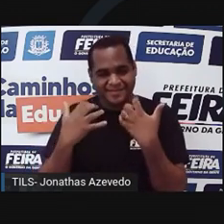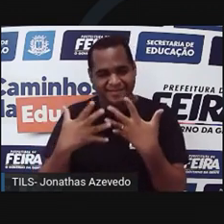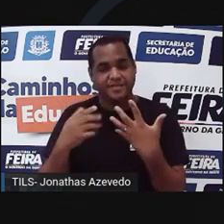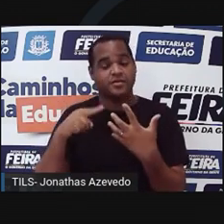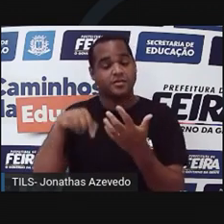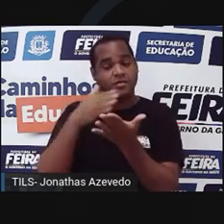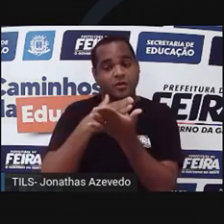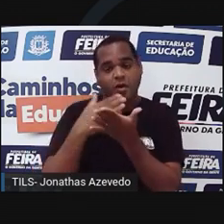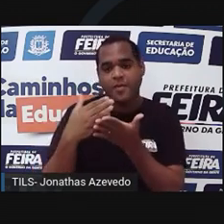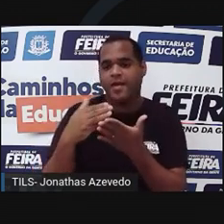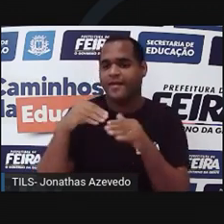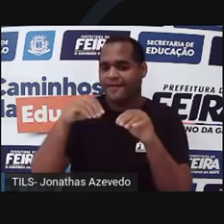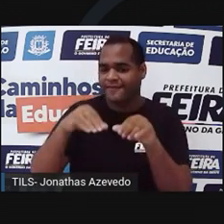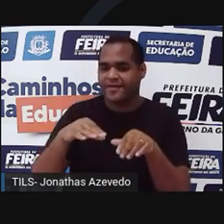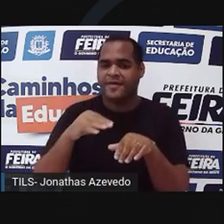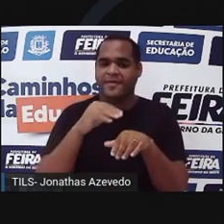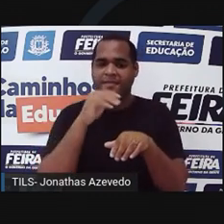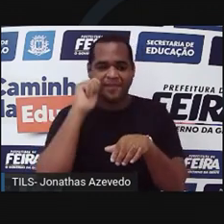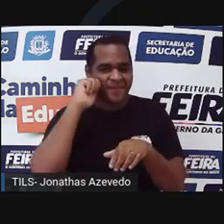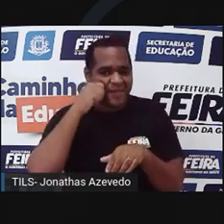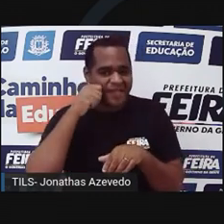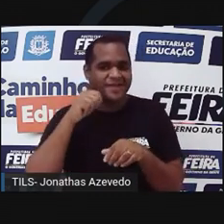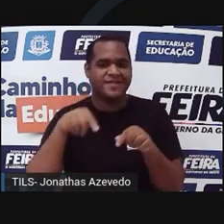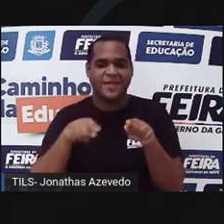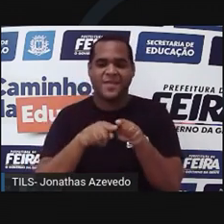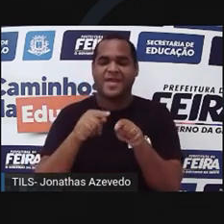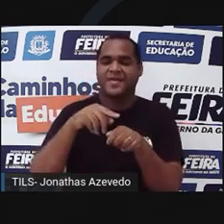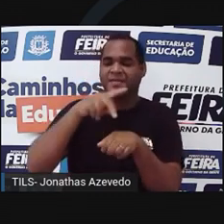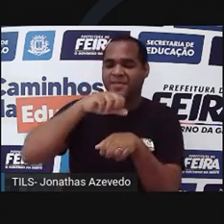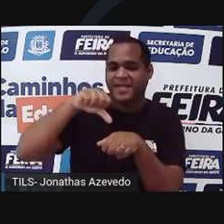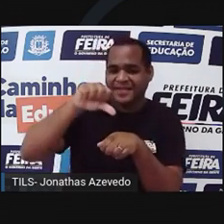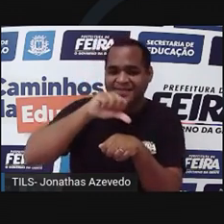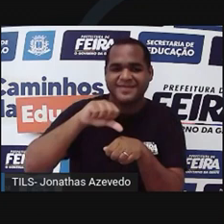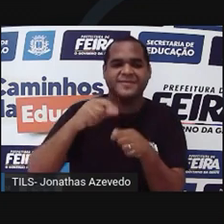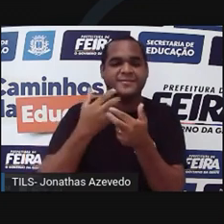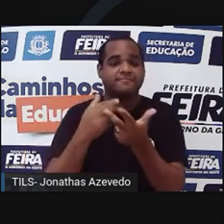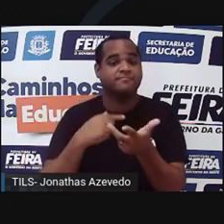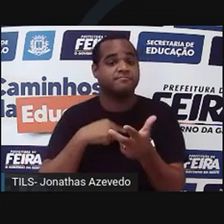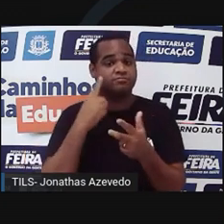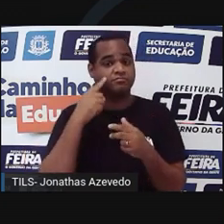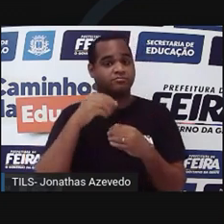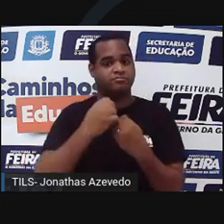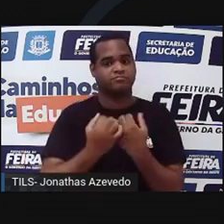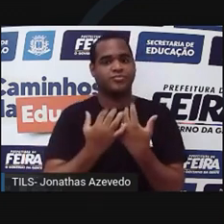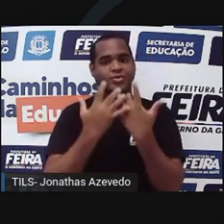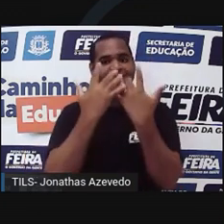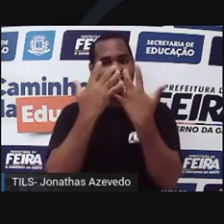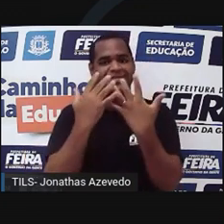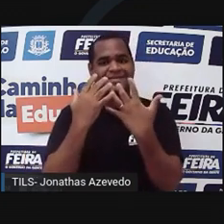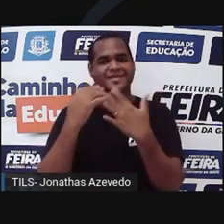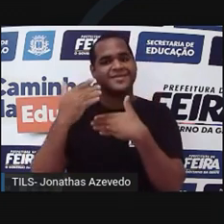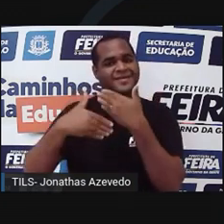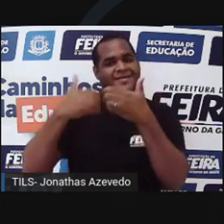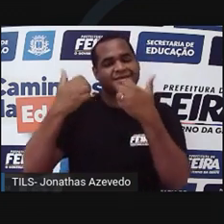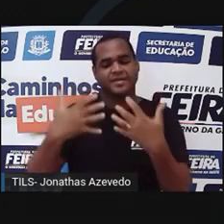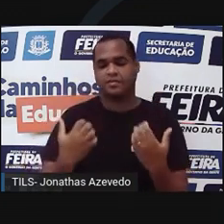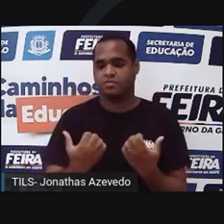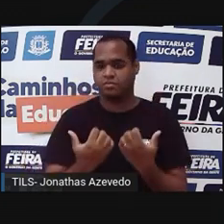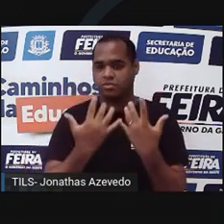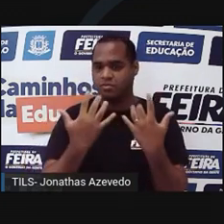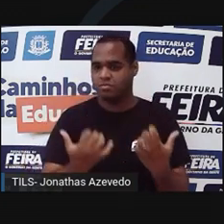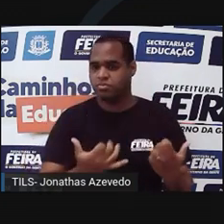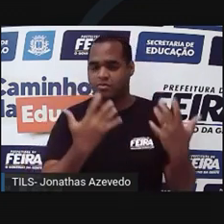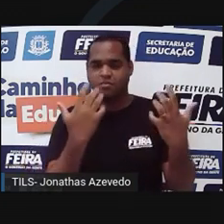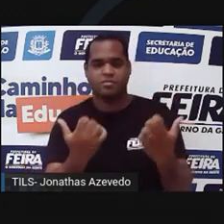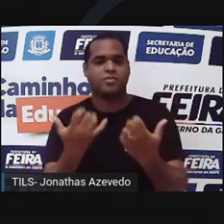reservas de carvão e de petróleo. E tudo começa com a samambaia, o esporófito. No período fértil da samambaia, você